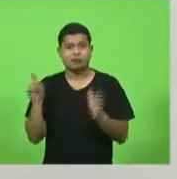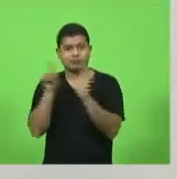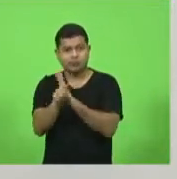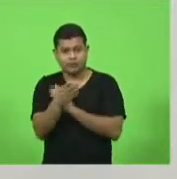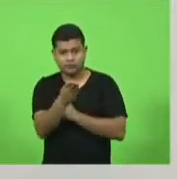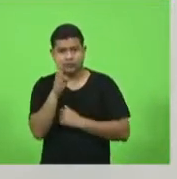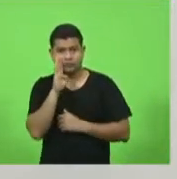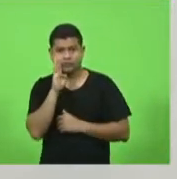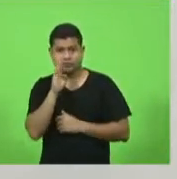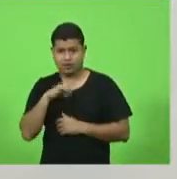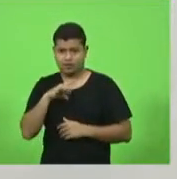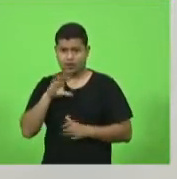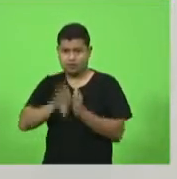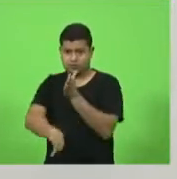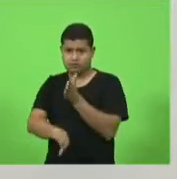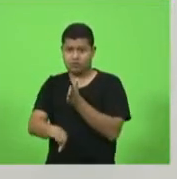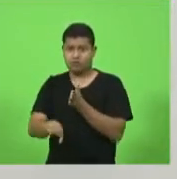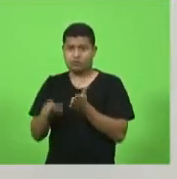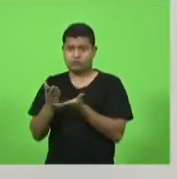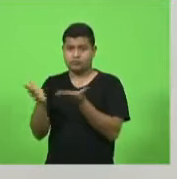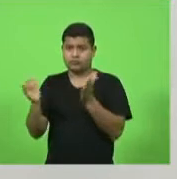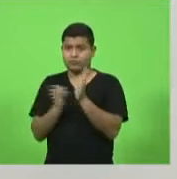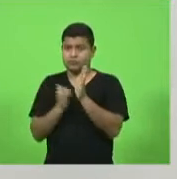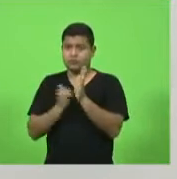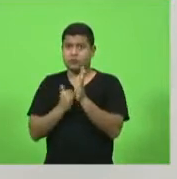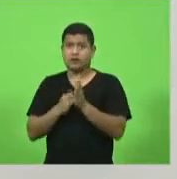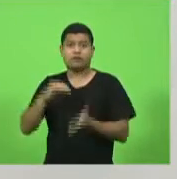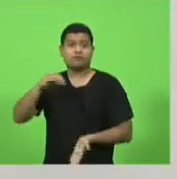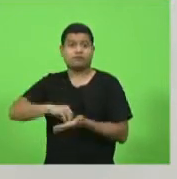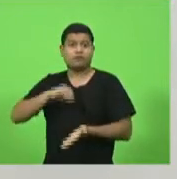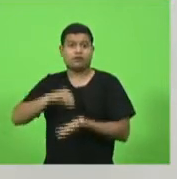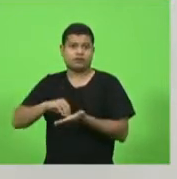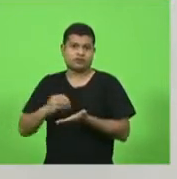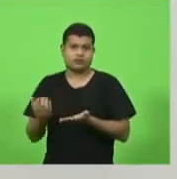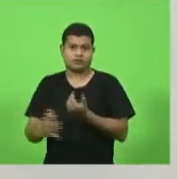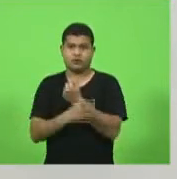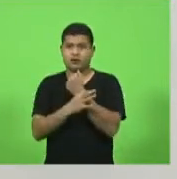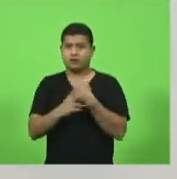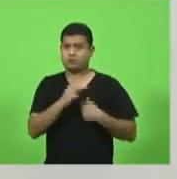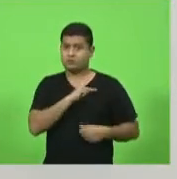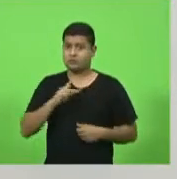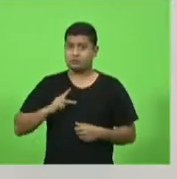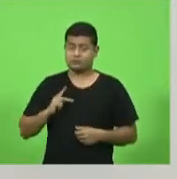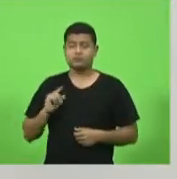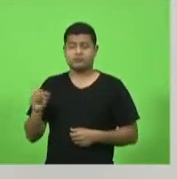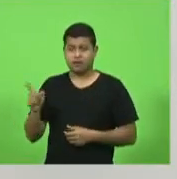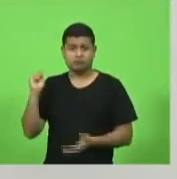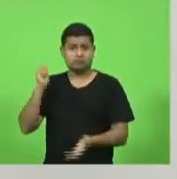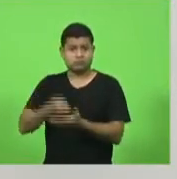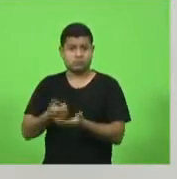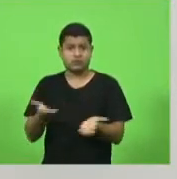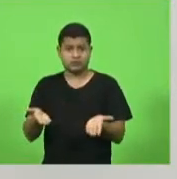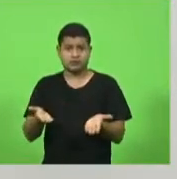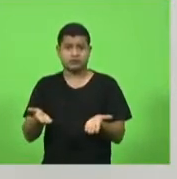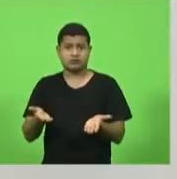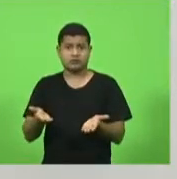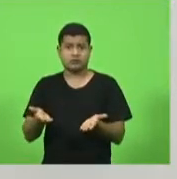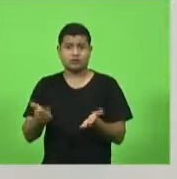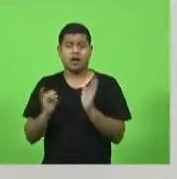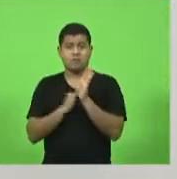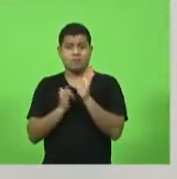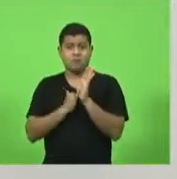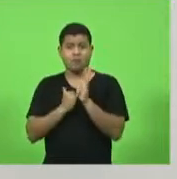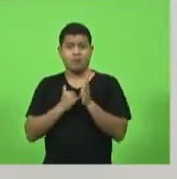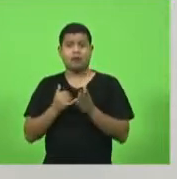desconto no imposto daquele contribuinte, já que ele não tem segurança pública? É para isso que ele paga os impostos deles. Para acessar a segurança